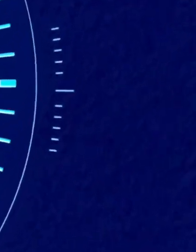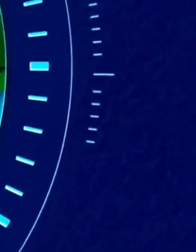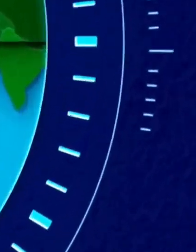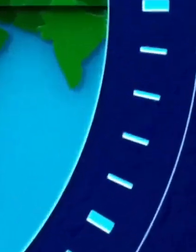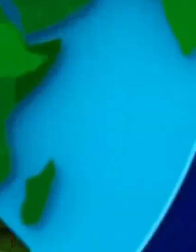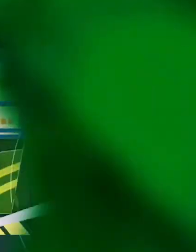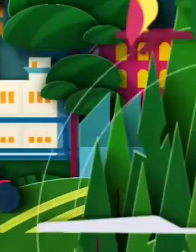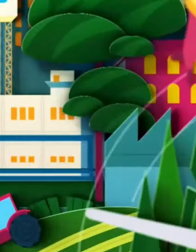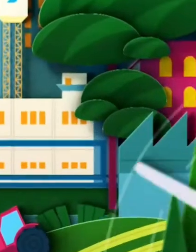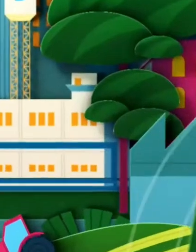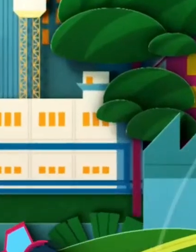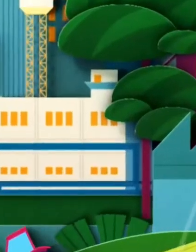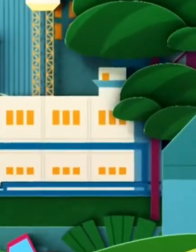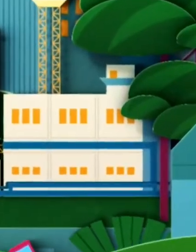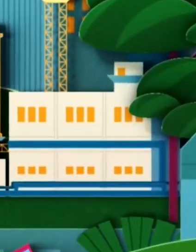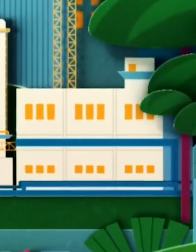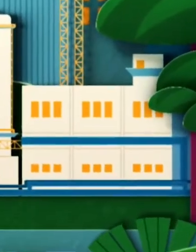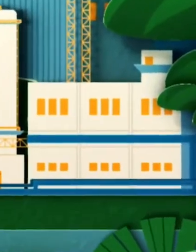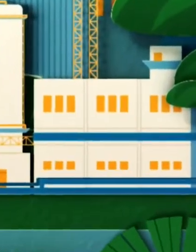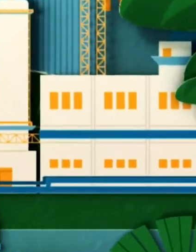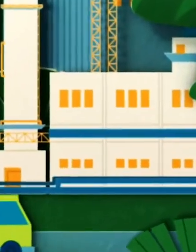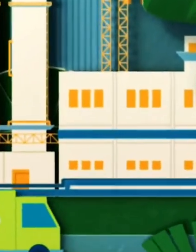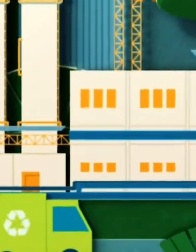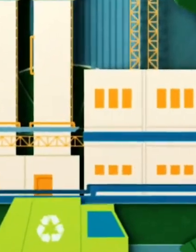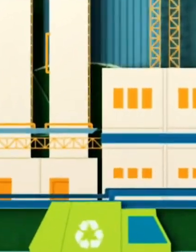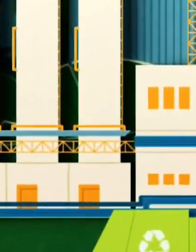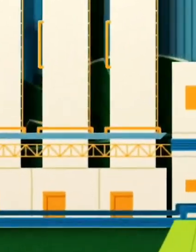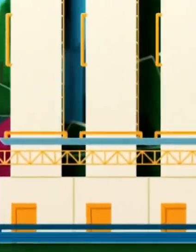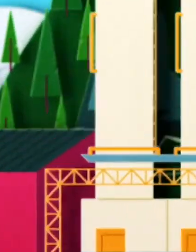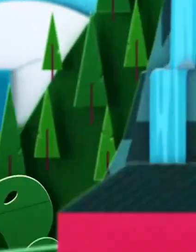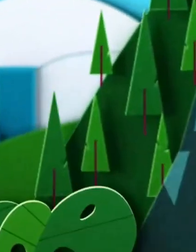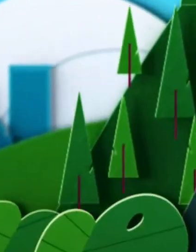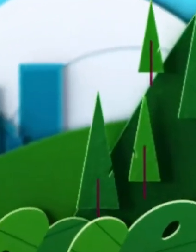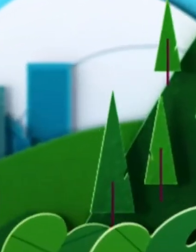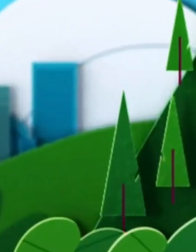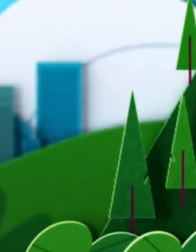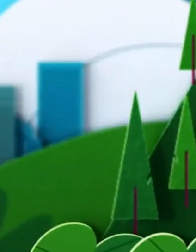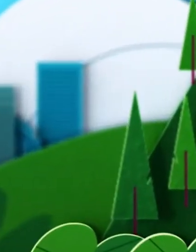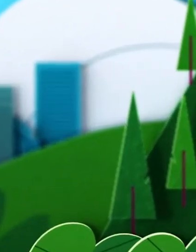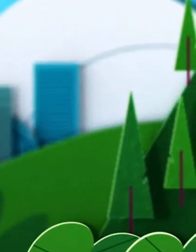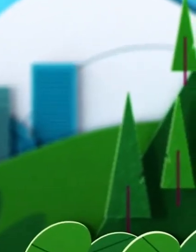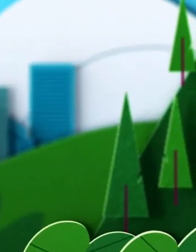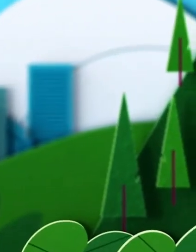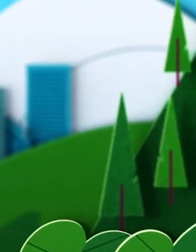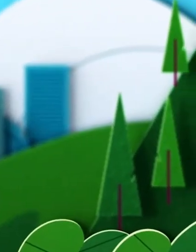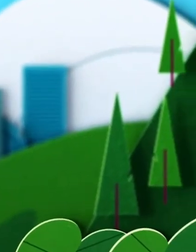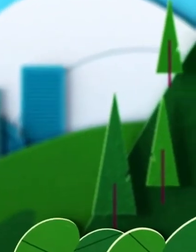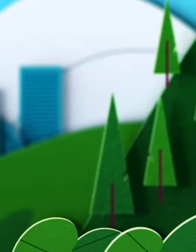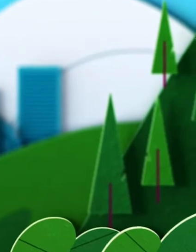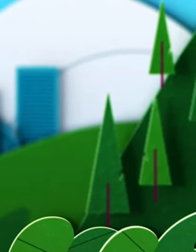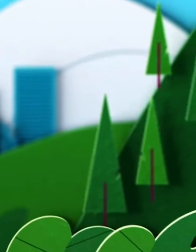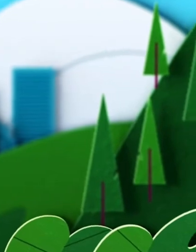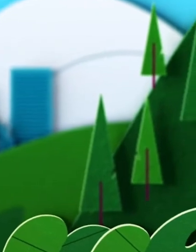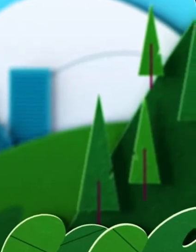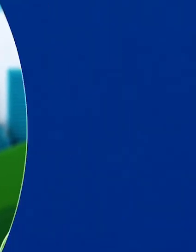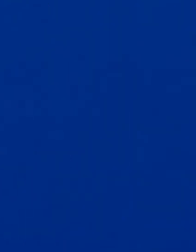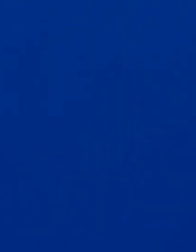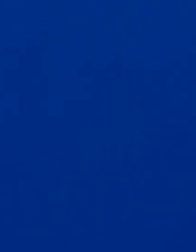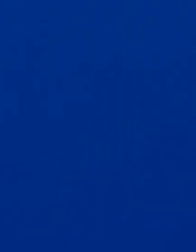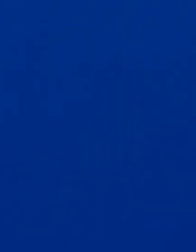climáticas. Vamos transformar o mundo em um lugar mais sustentável para todos deste tempo e dos próximos.